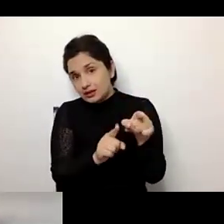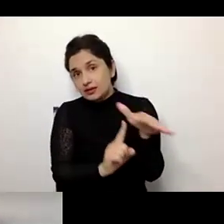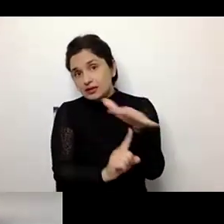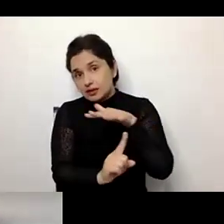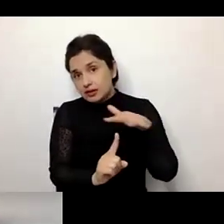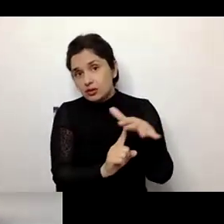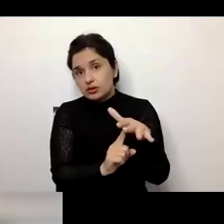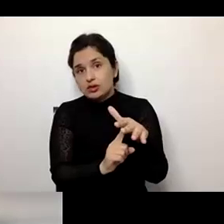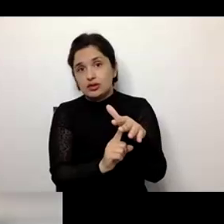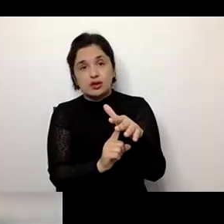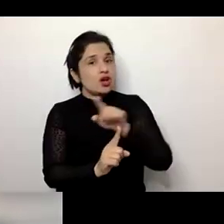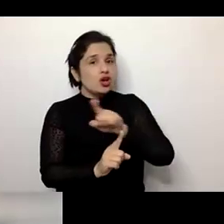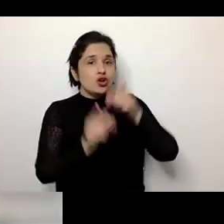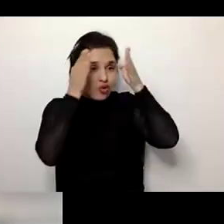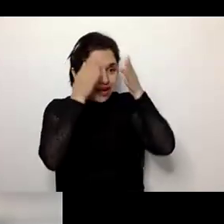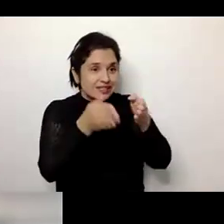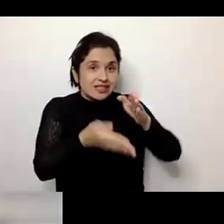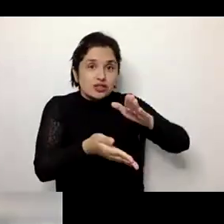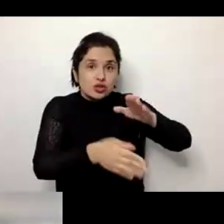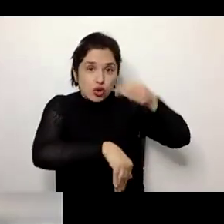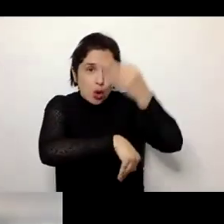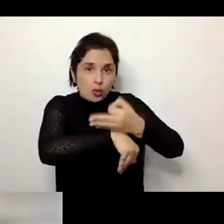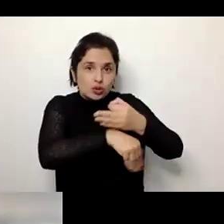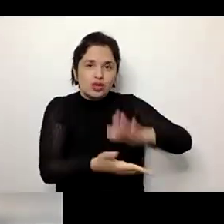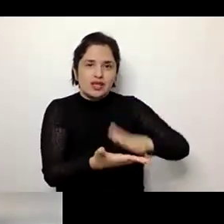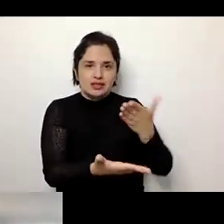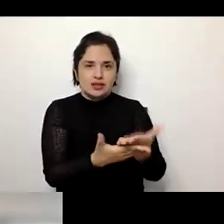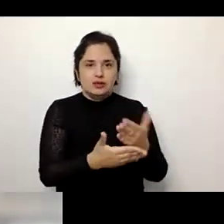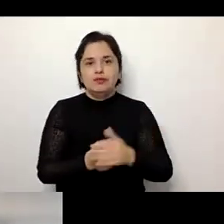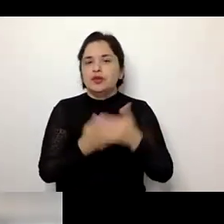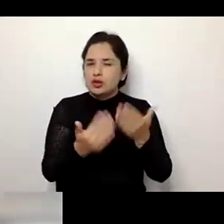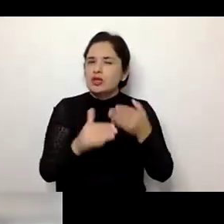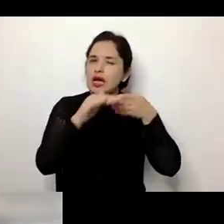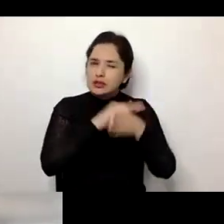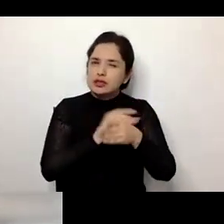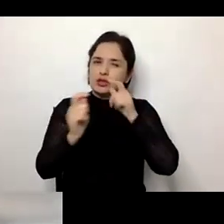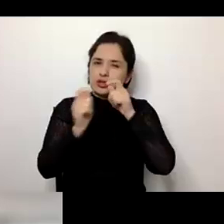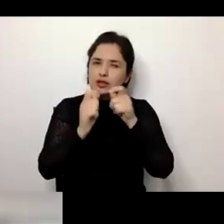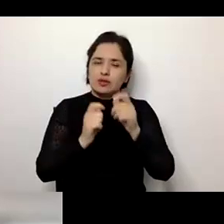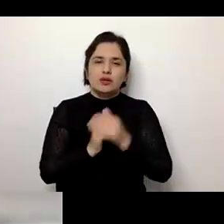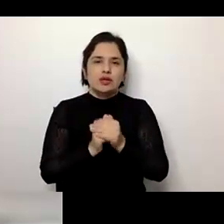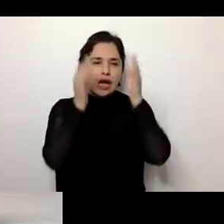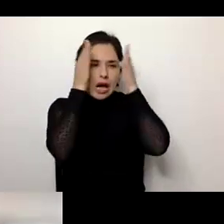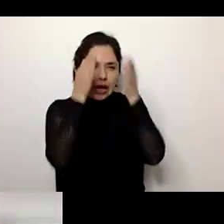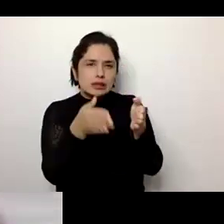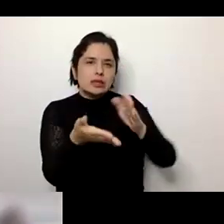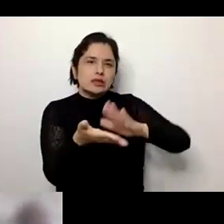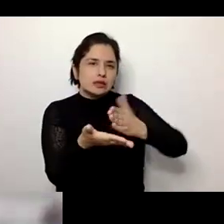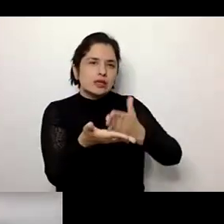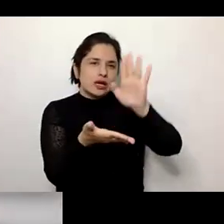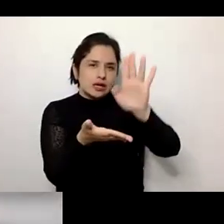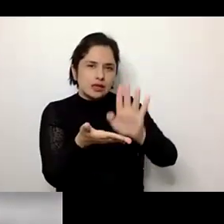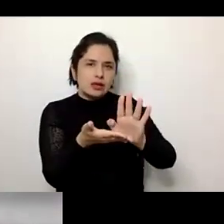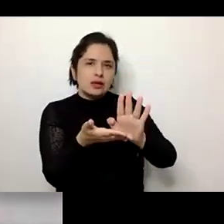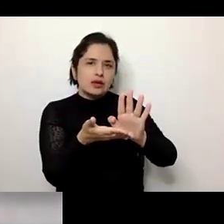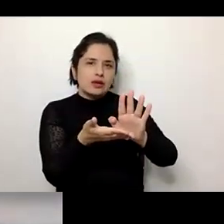ser tratado, né? Então, é importante que a gente tenha esse acesso aos tratamentos, atendimento de saúde, de qualidade, para